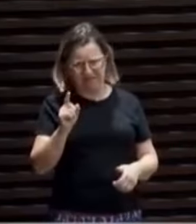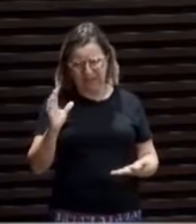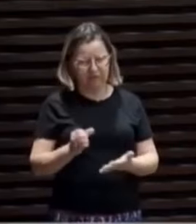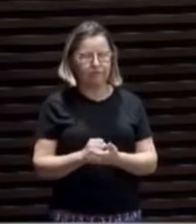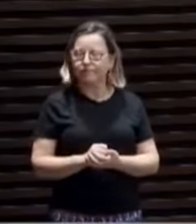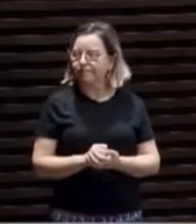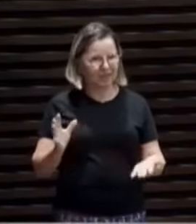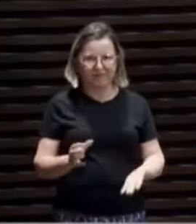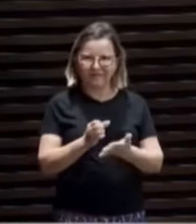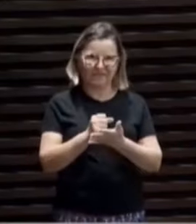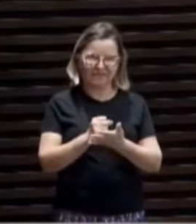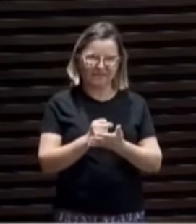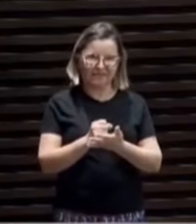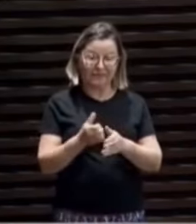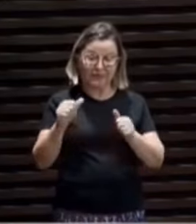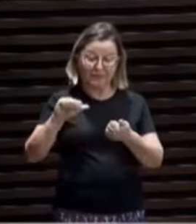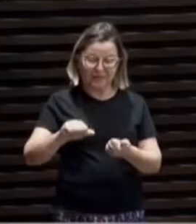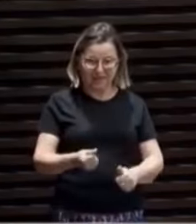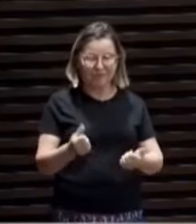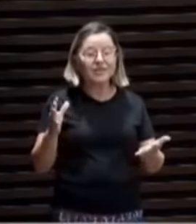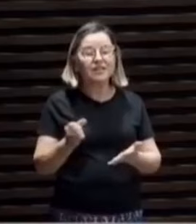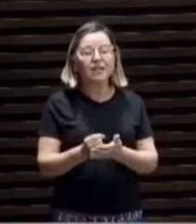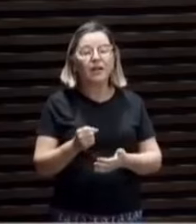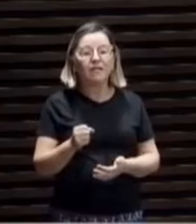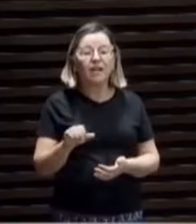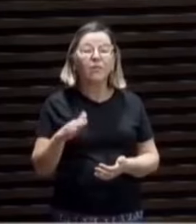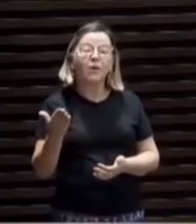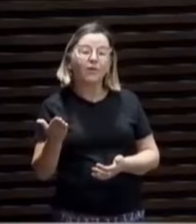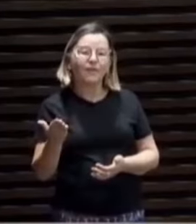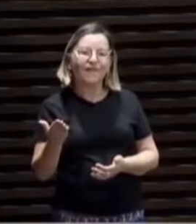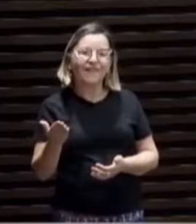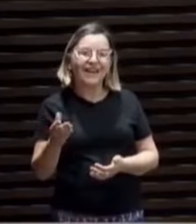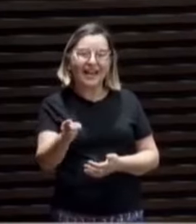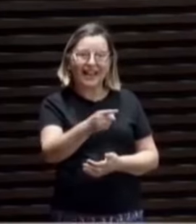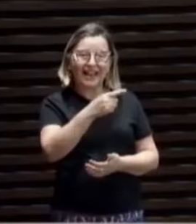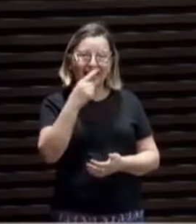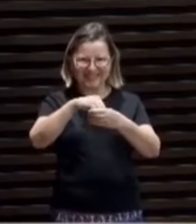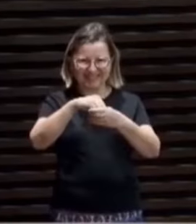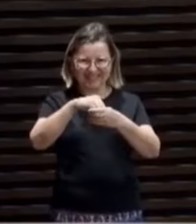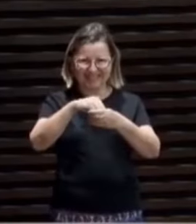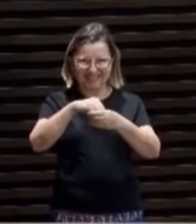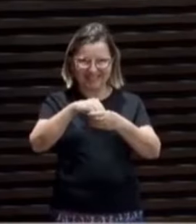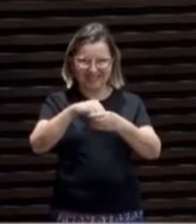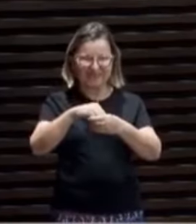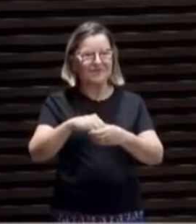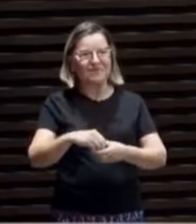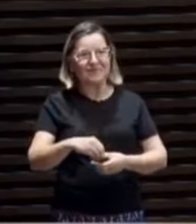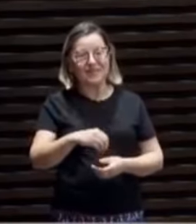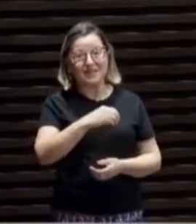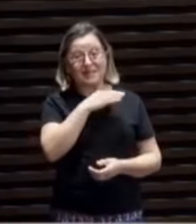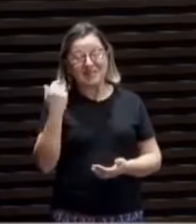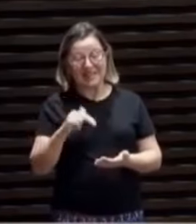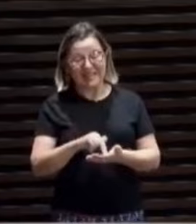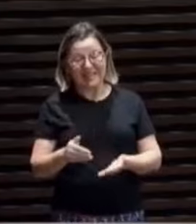Não salva. O batismo que salva é o batismo da nossa atração, morte e